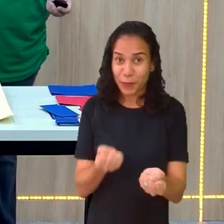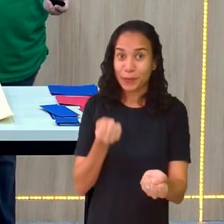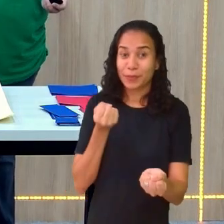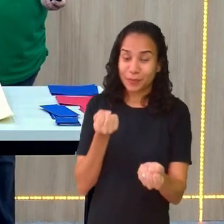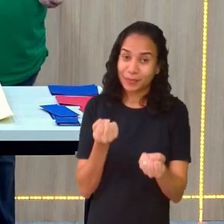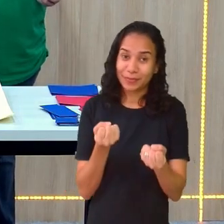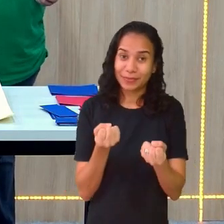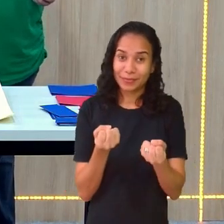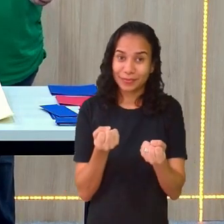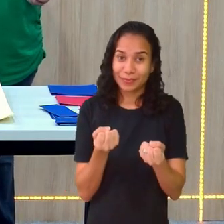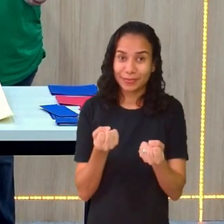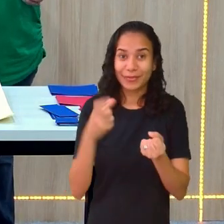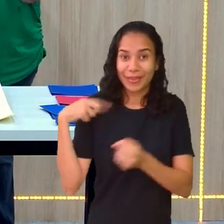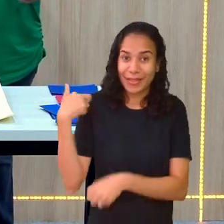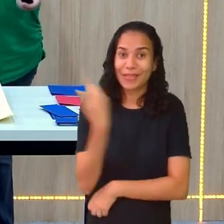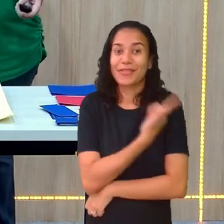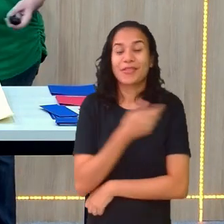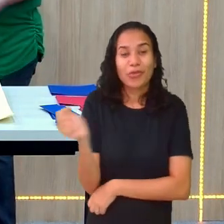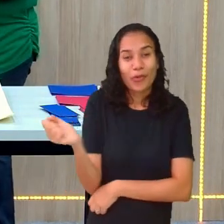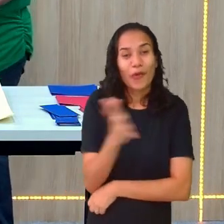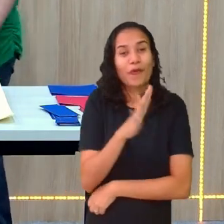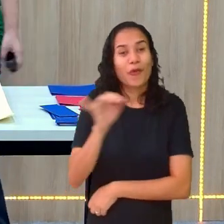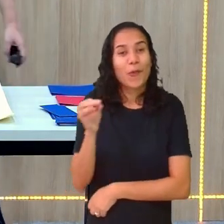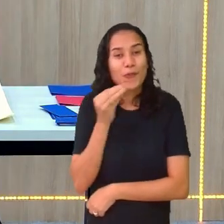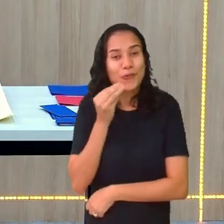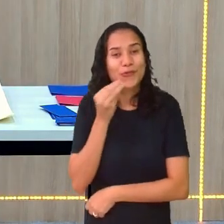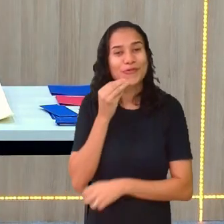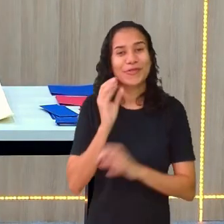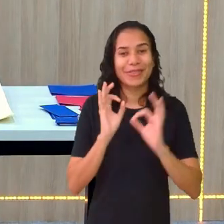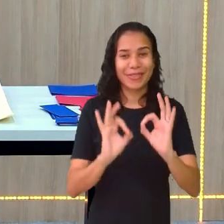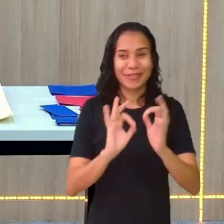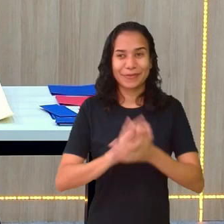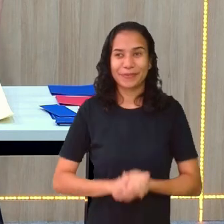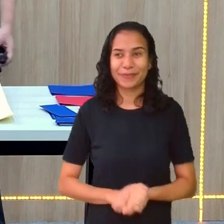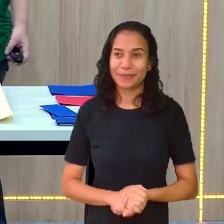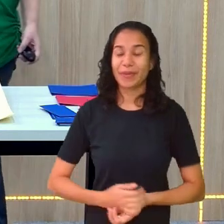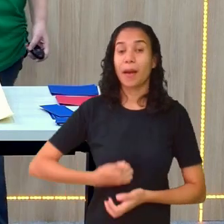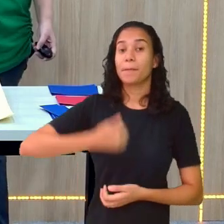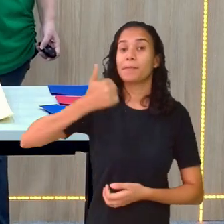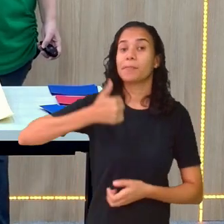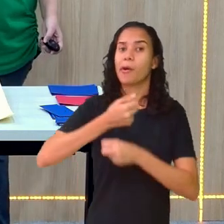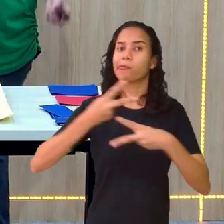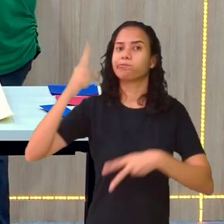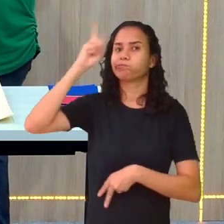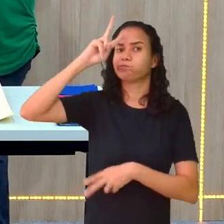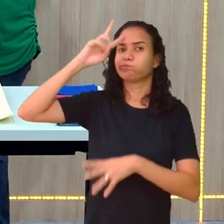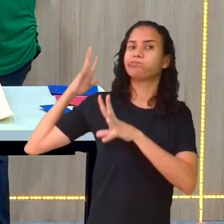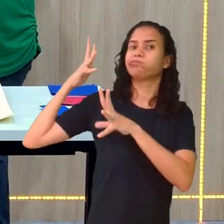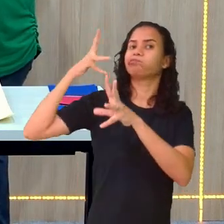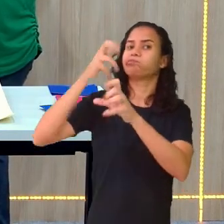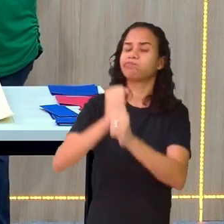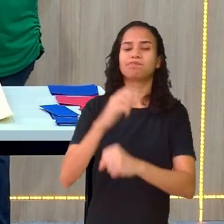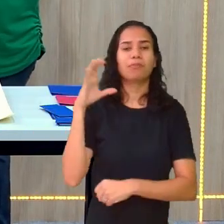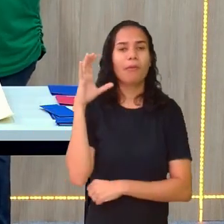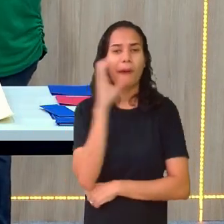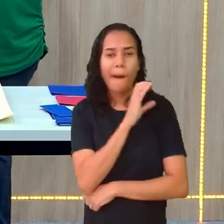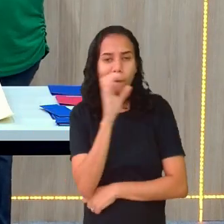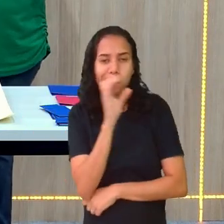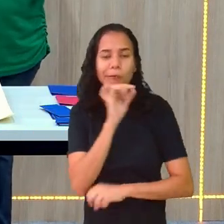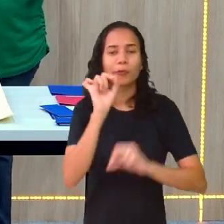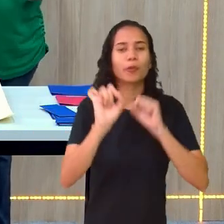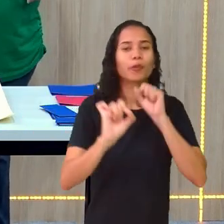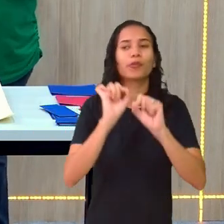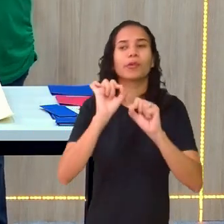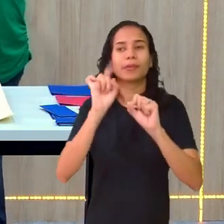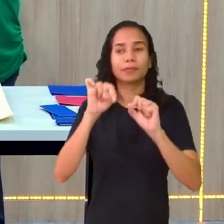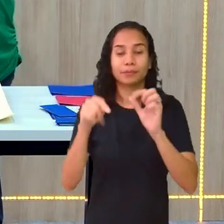ter novas oportunidades. Bom, a primeira coisa, eu vou recapitular bem rapidinho o